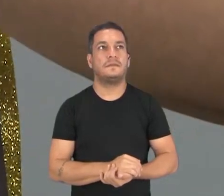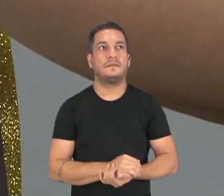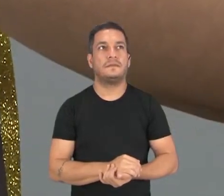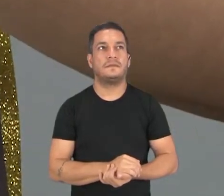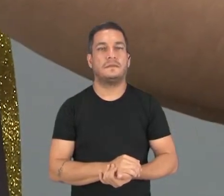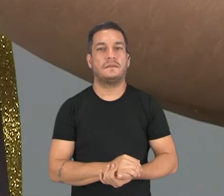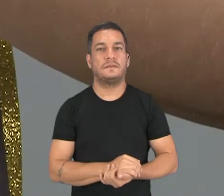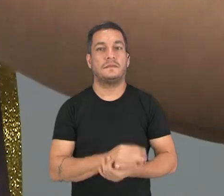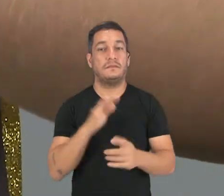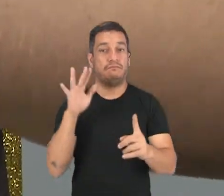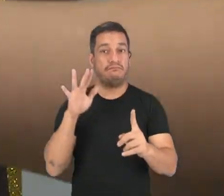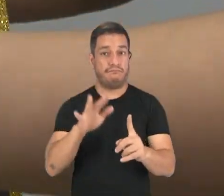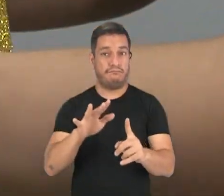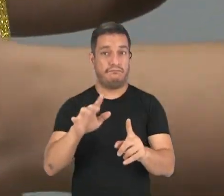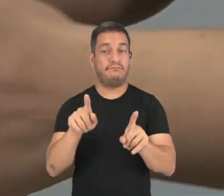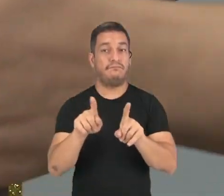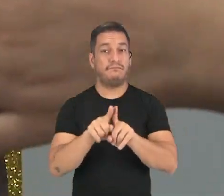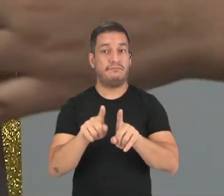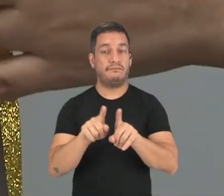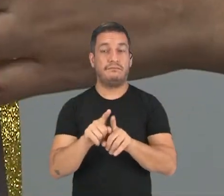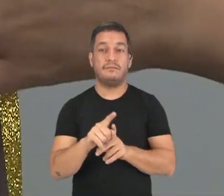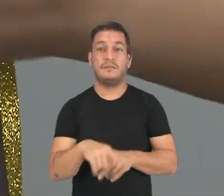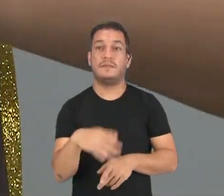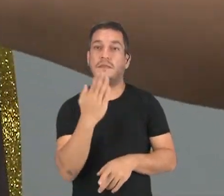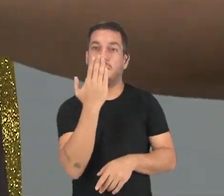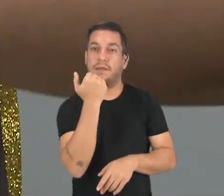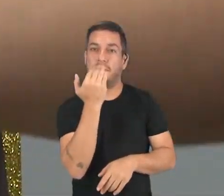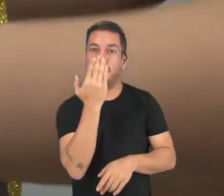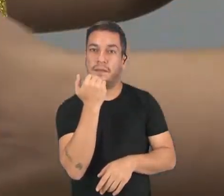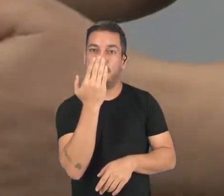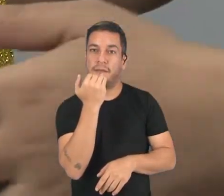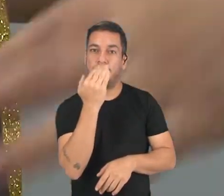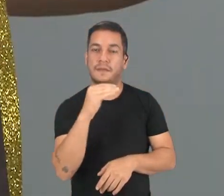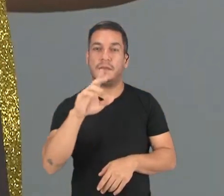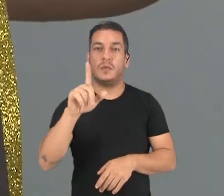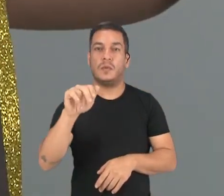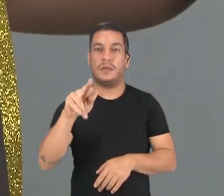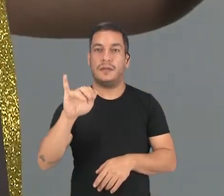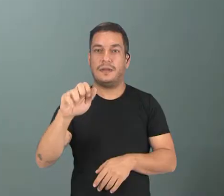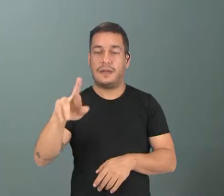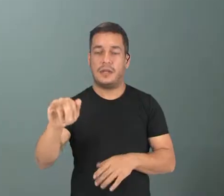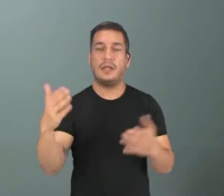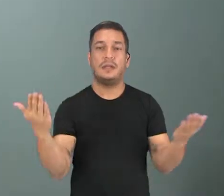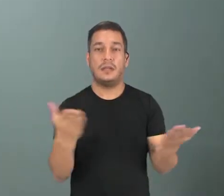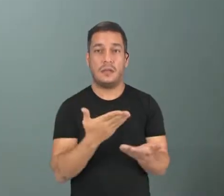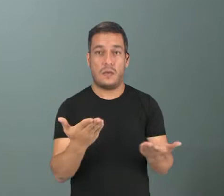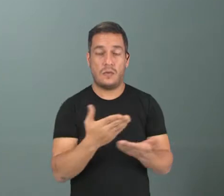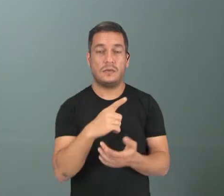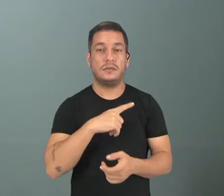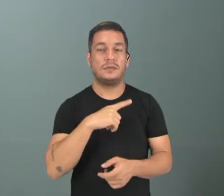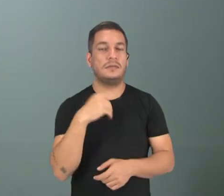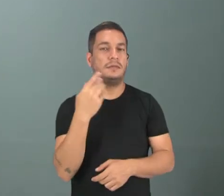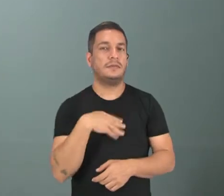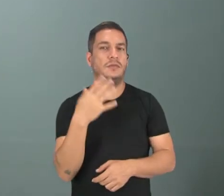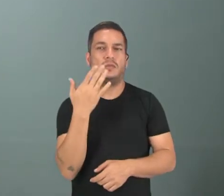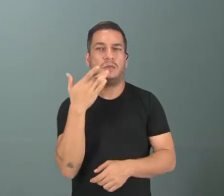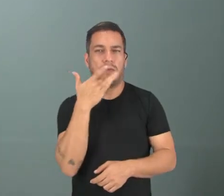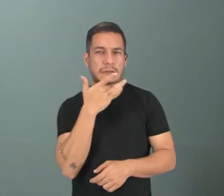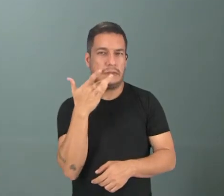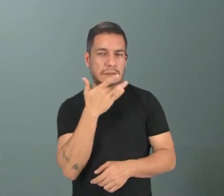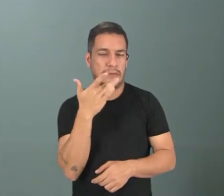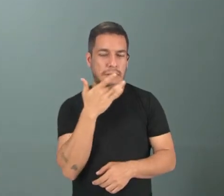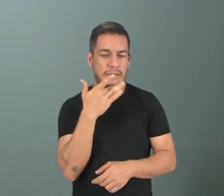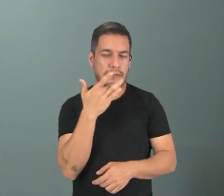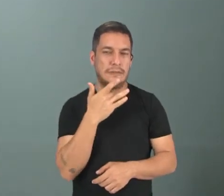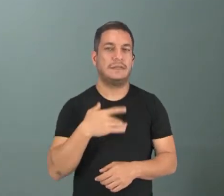A influência também na nossa culinária, o que nós temos hoje de muito gostoso e saboroso, que nós temos